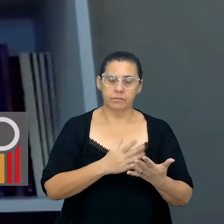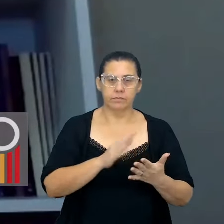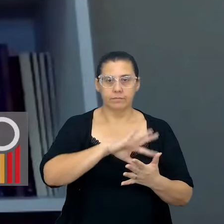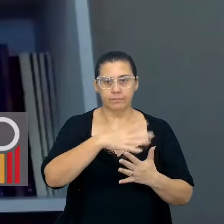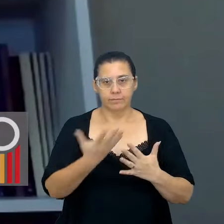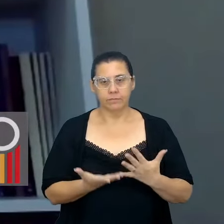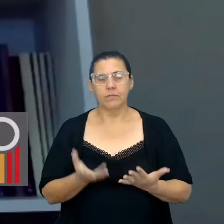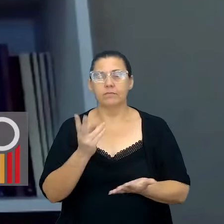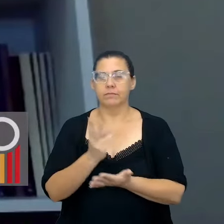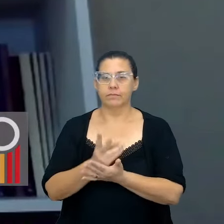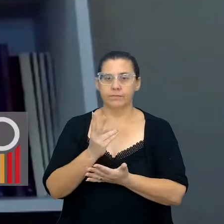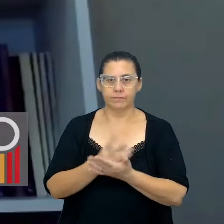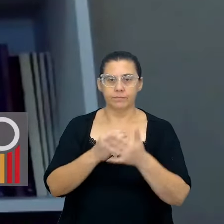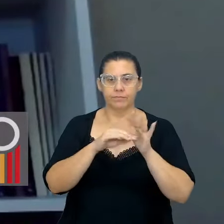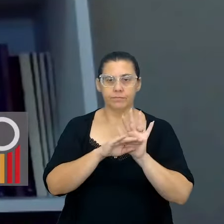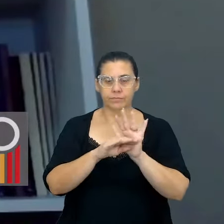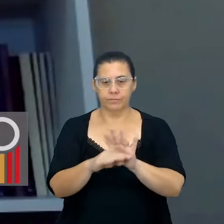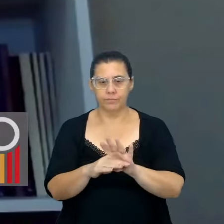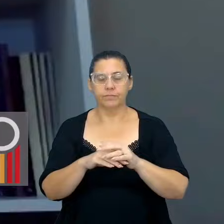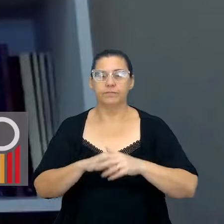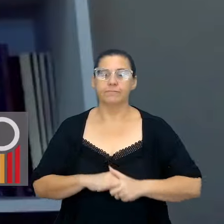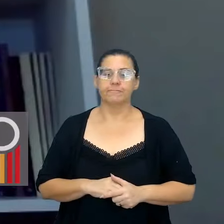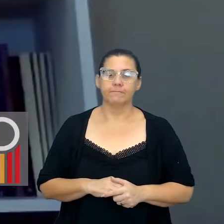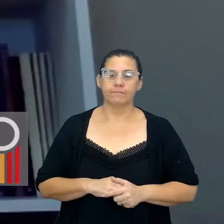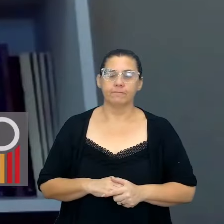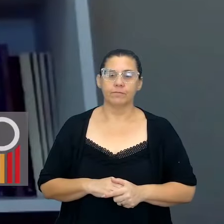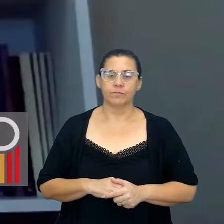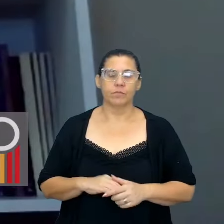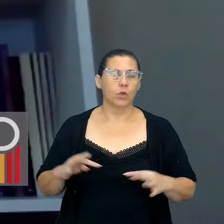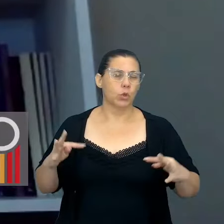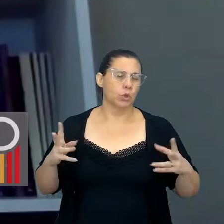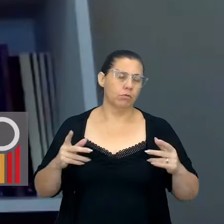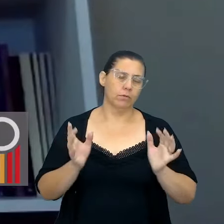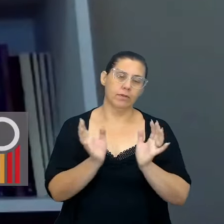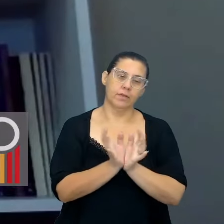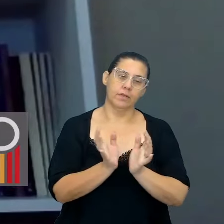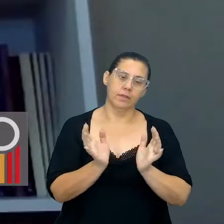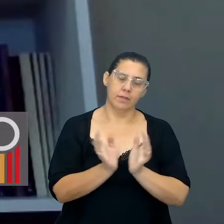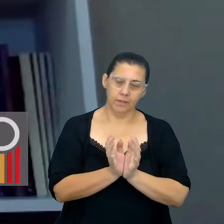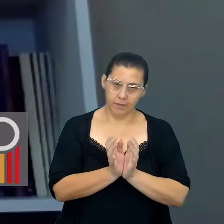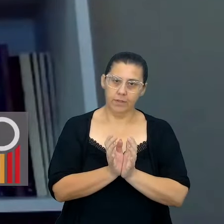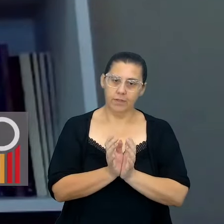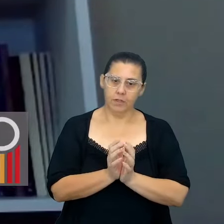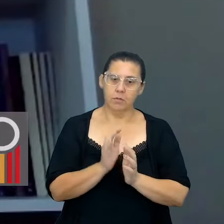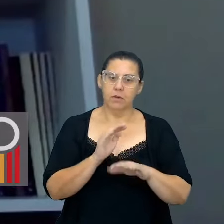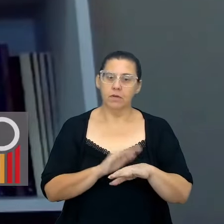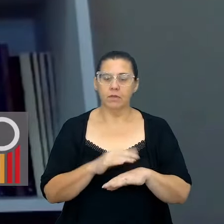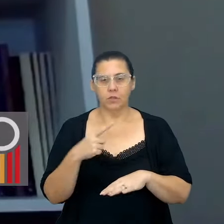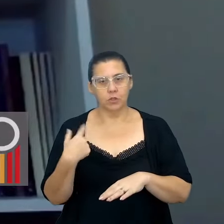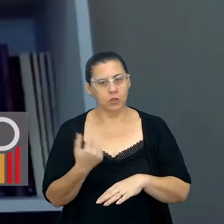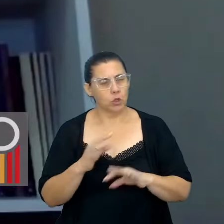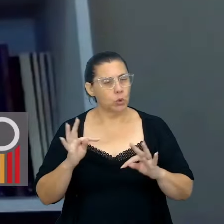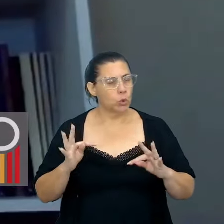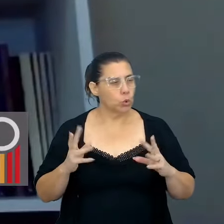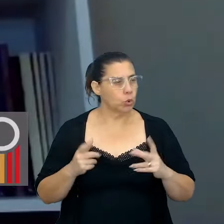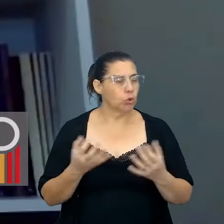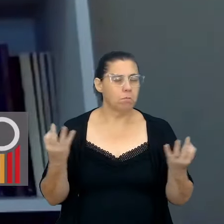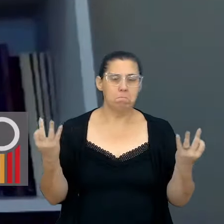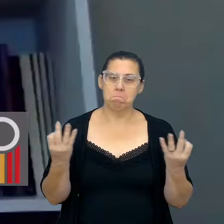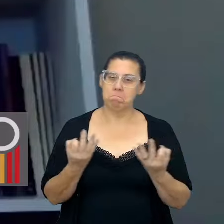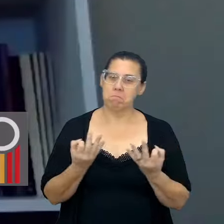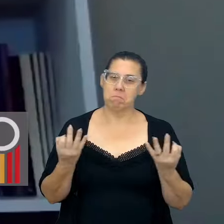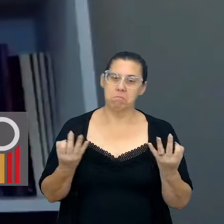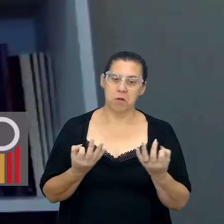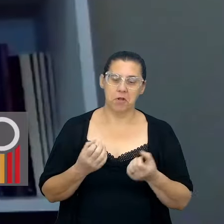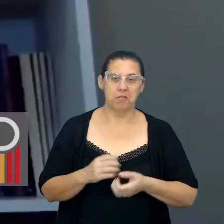que aqui sempre nos ajudam bastante, toda a equipe aqui que nos faz, né? Que tudo funcione adequadamente